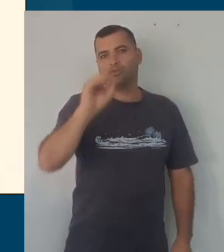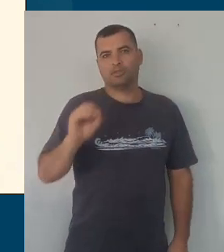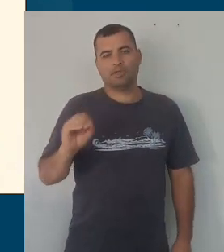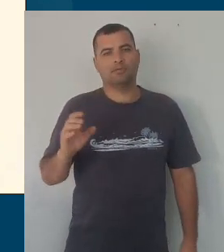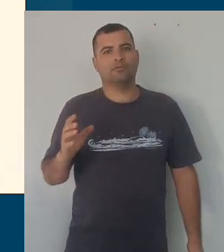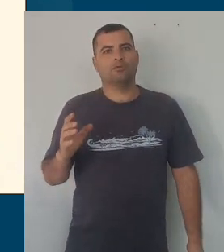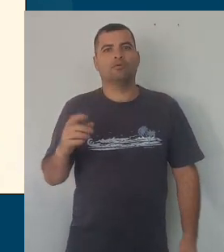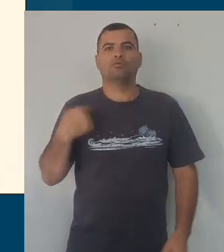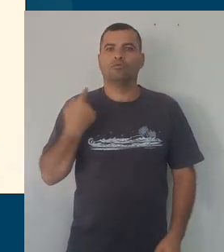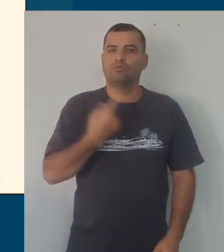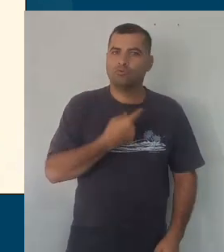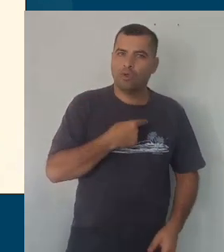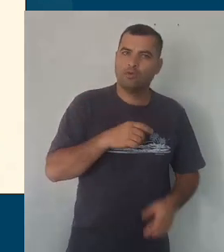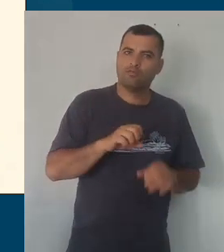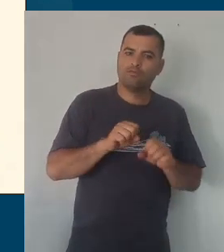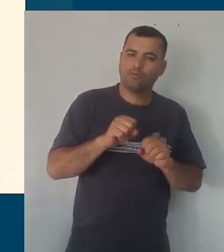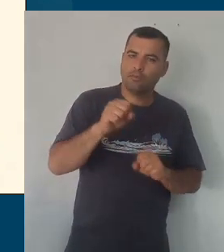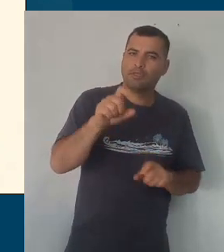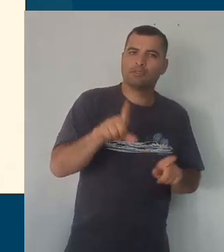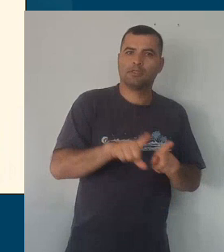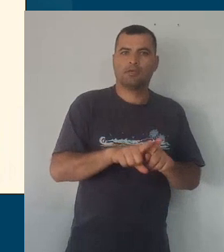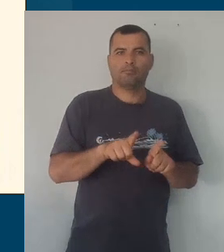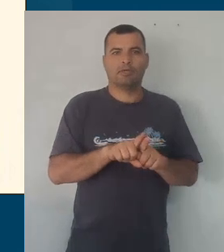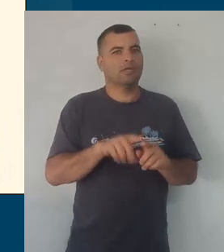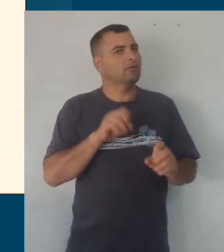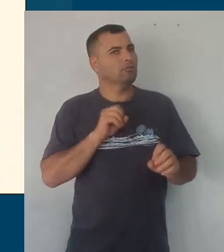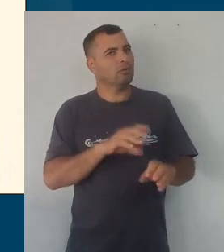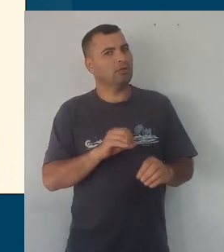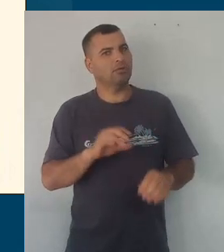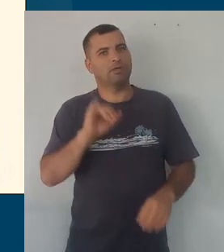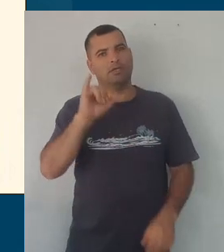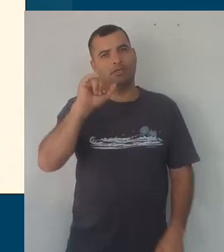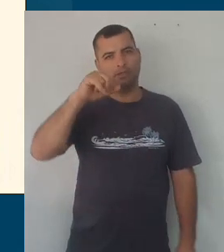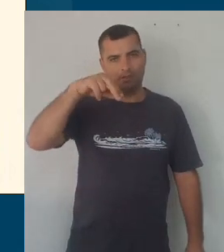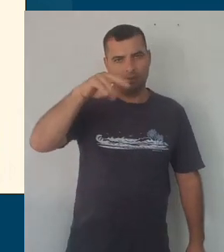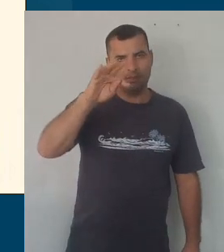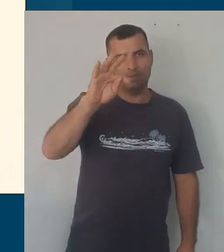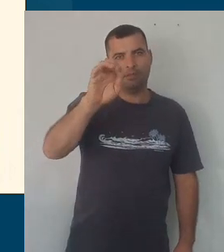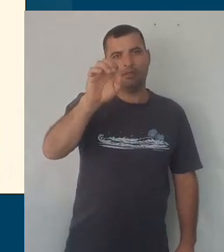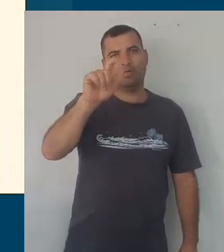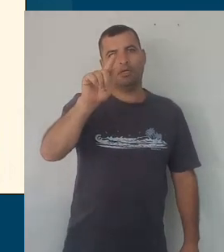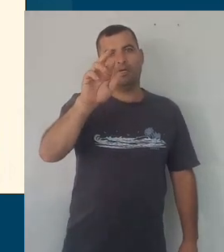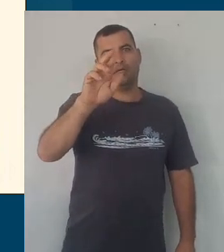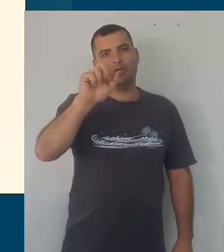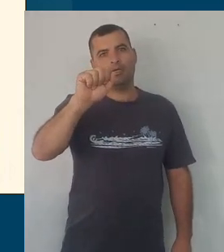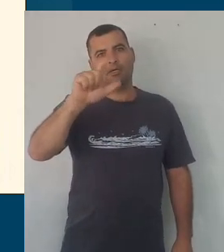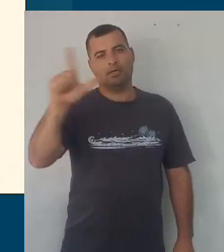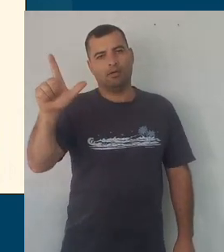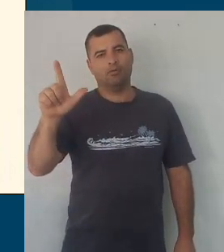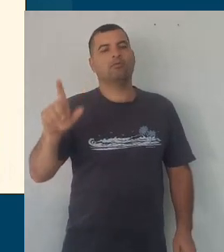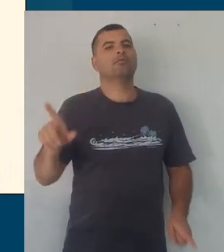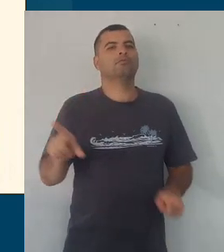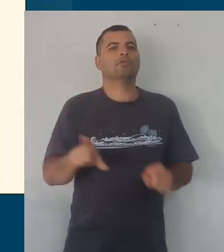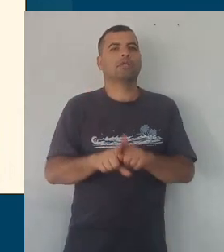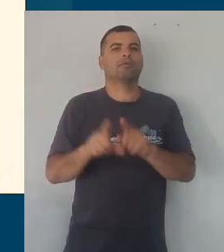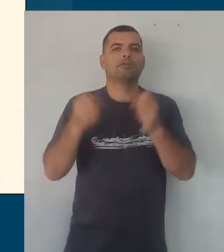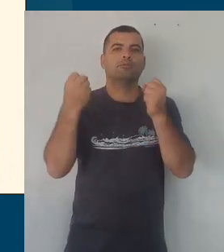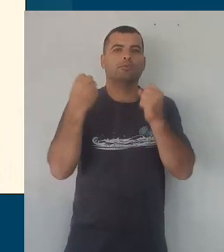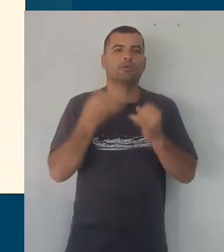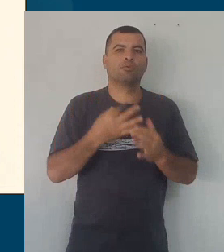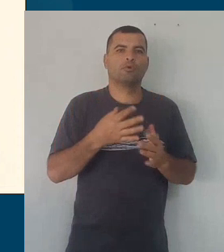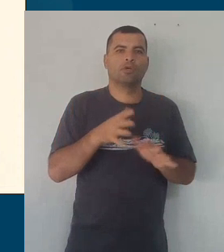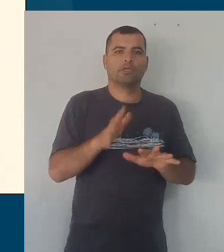formamos como educadores de uma maneira integral. Tratamos também, embora de uma maneira breve, a